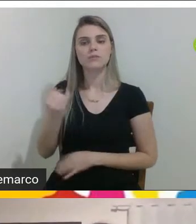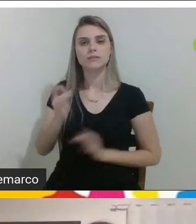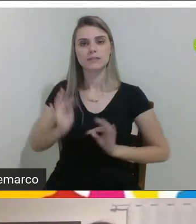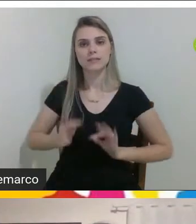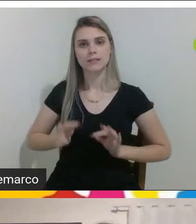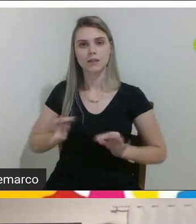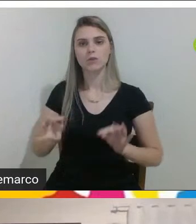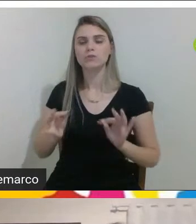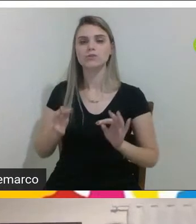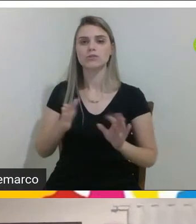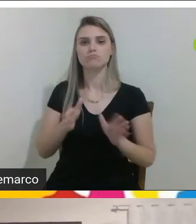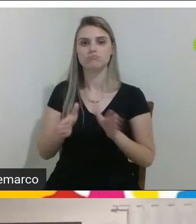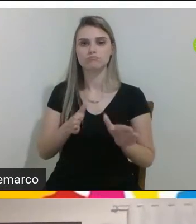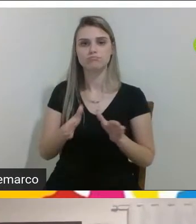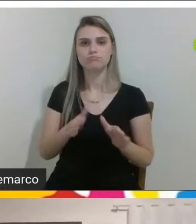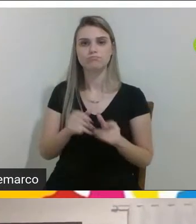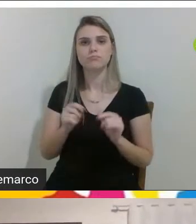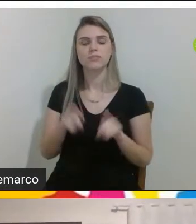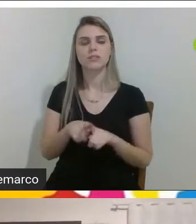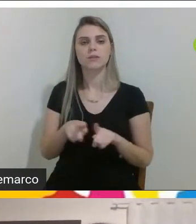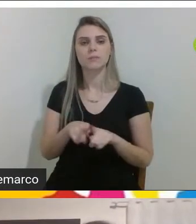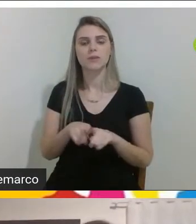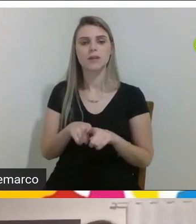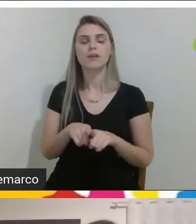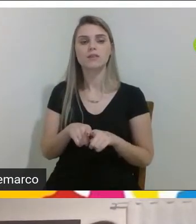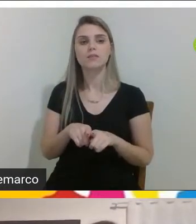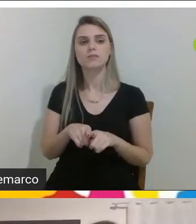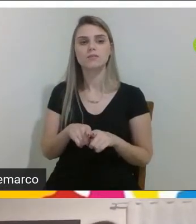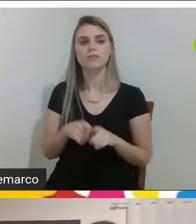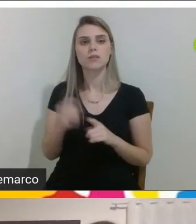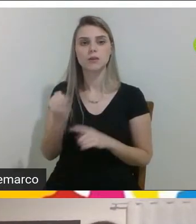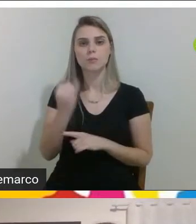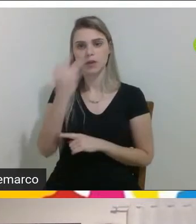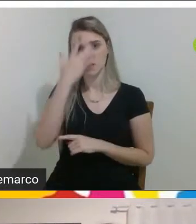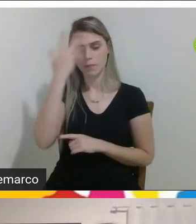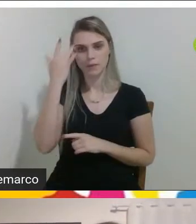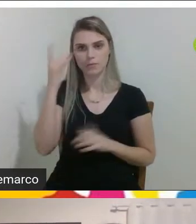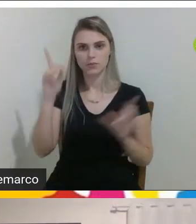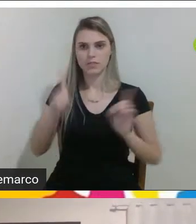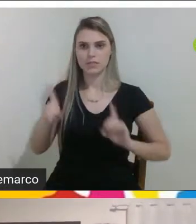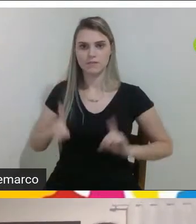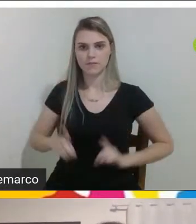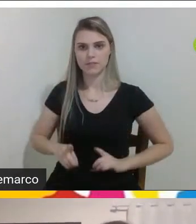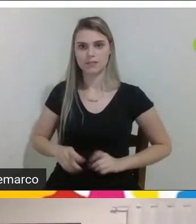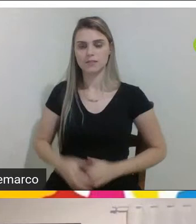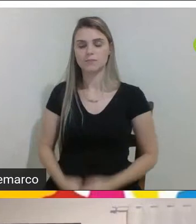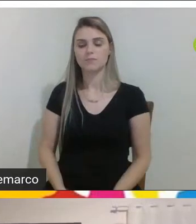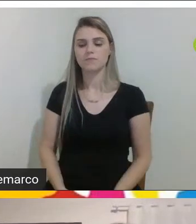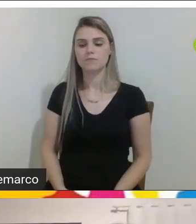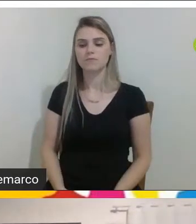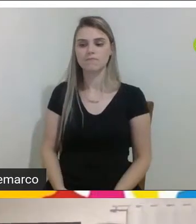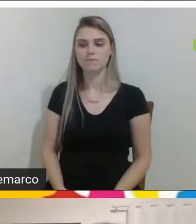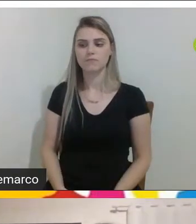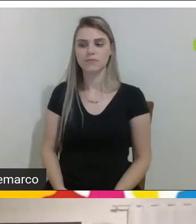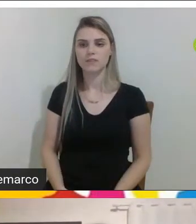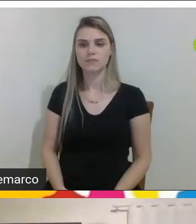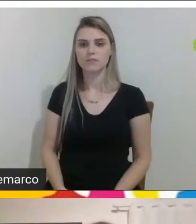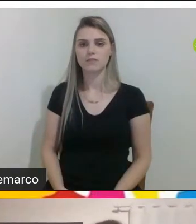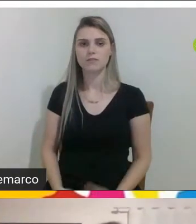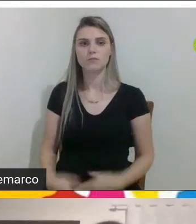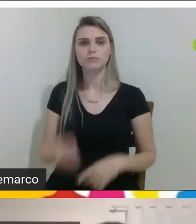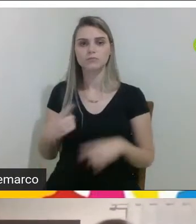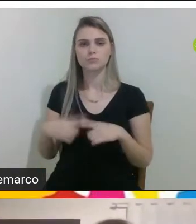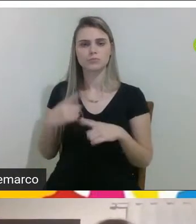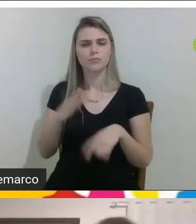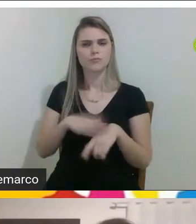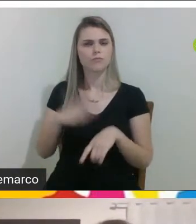assistiva como uma grande ferramenta para as pessoas com deficiência até pouco tempo atrás não se falava